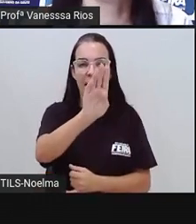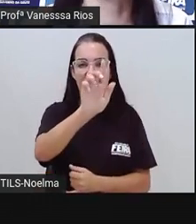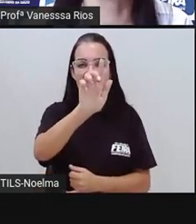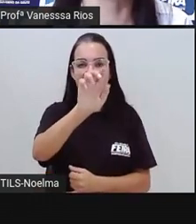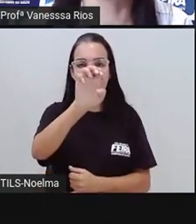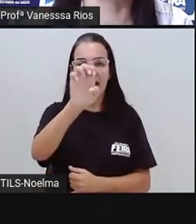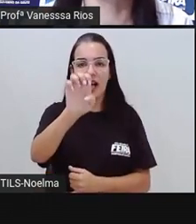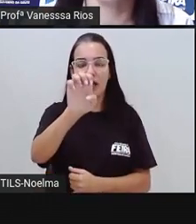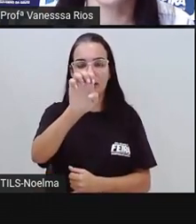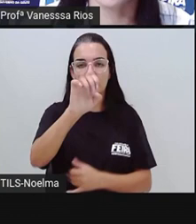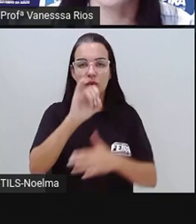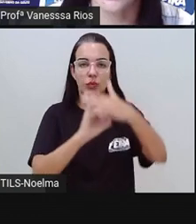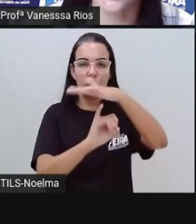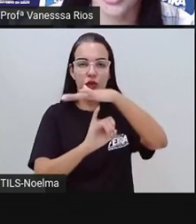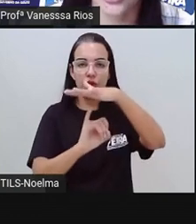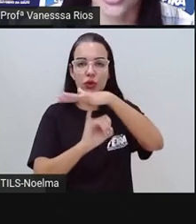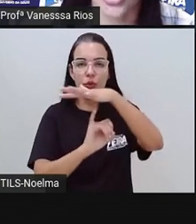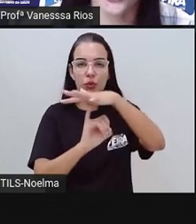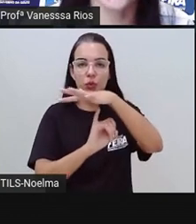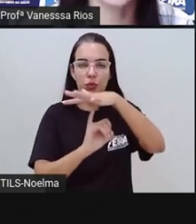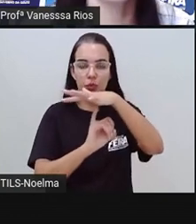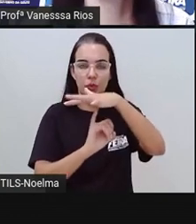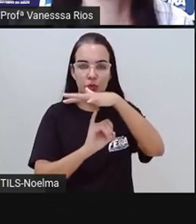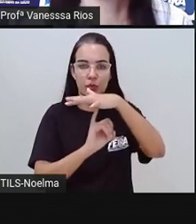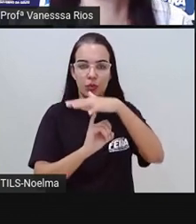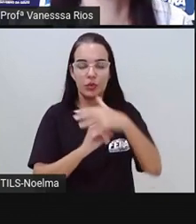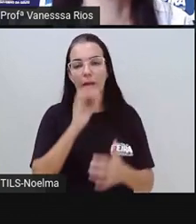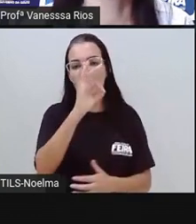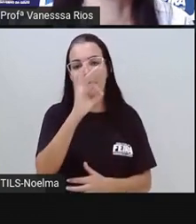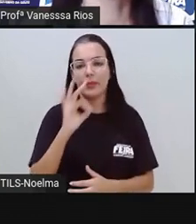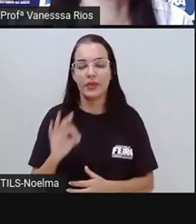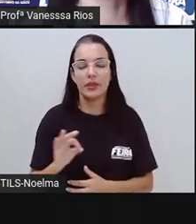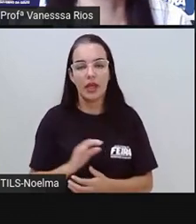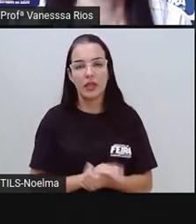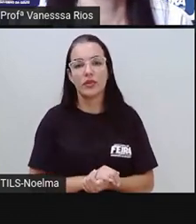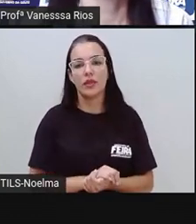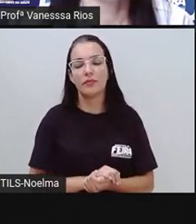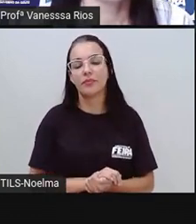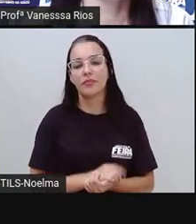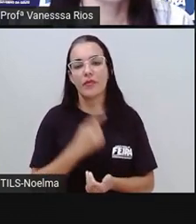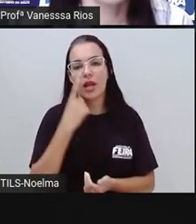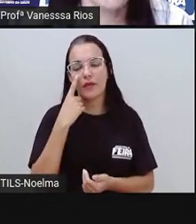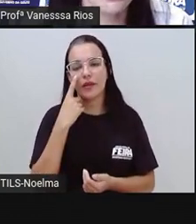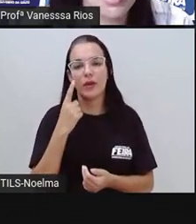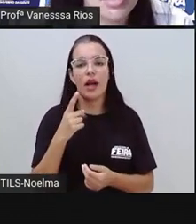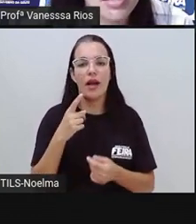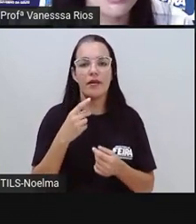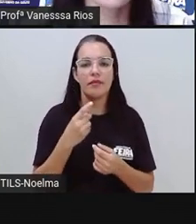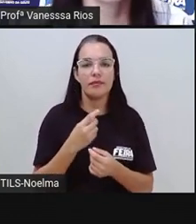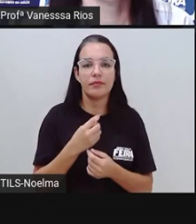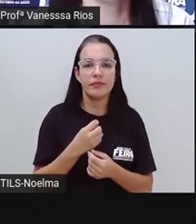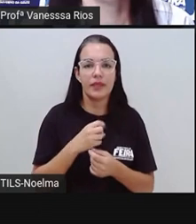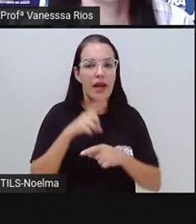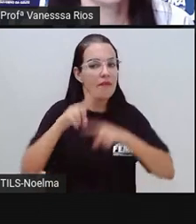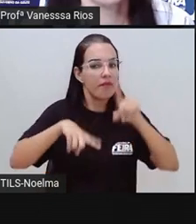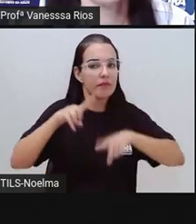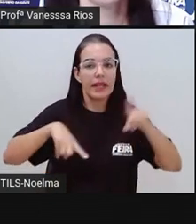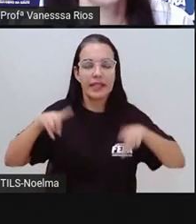Brasileiro de Geografia e Estatística, que dentro das suas várias pesquisas